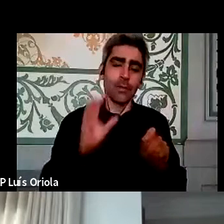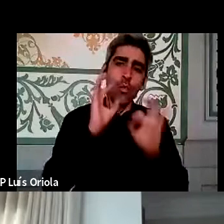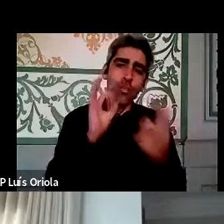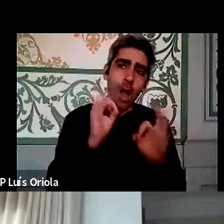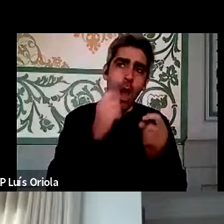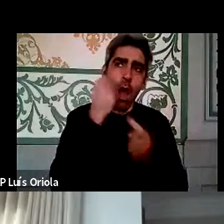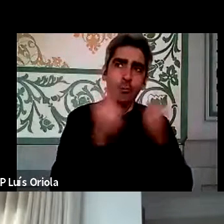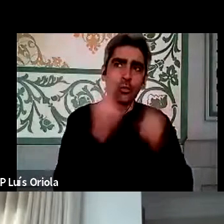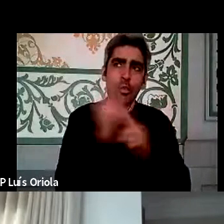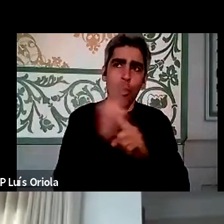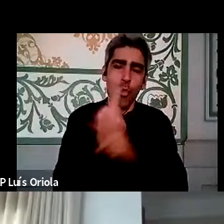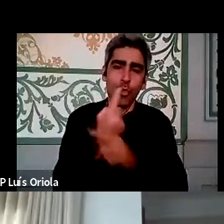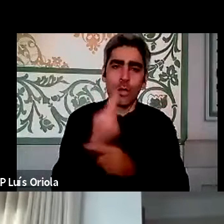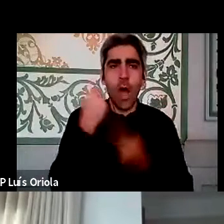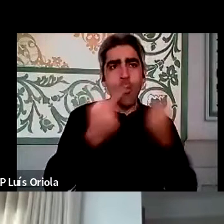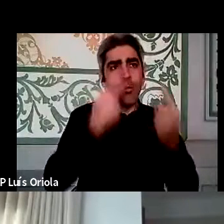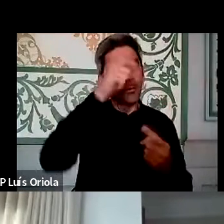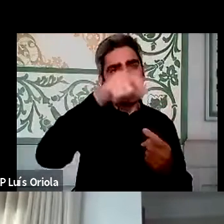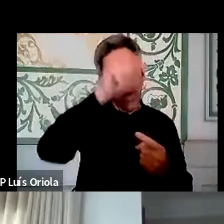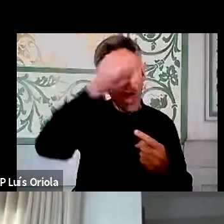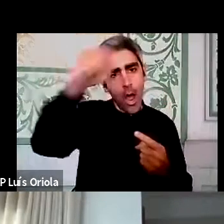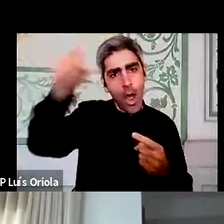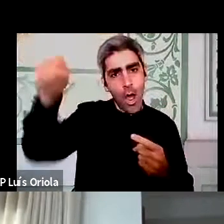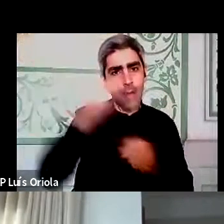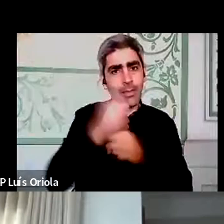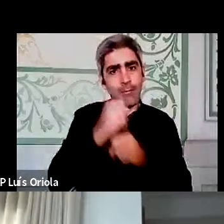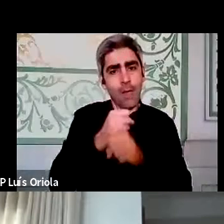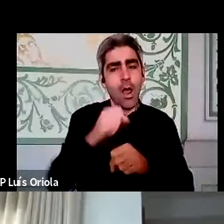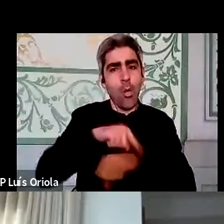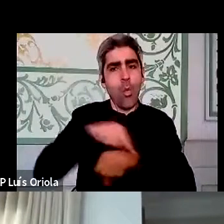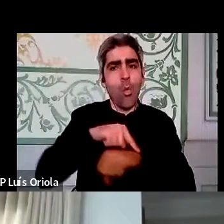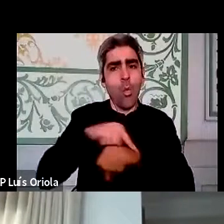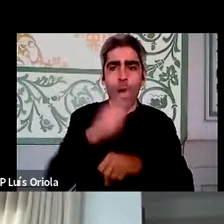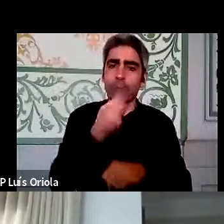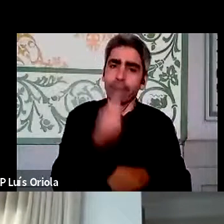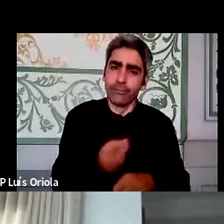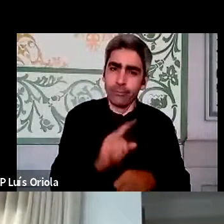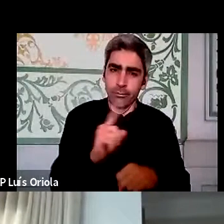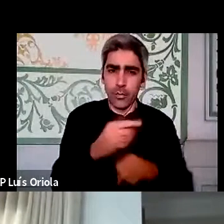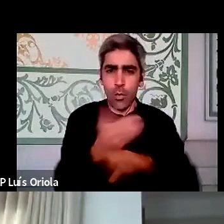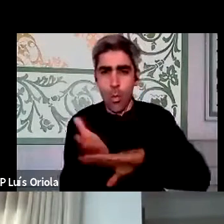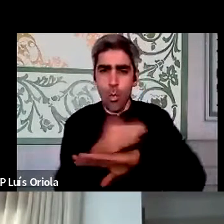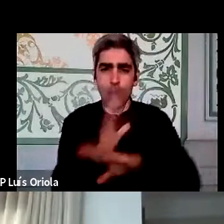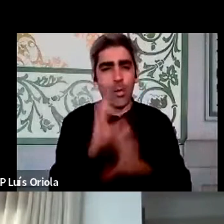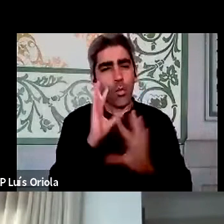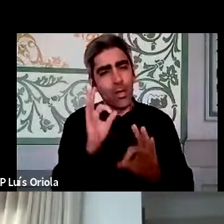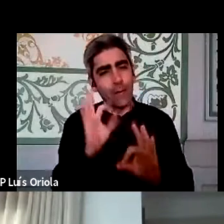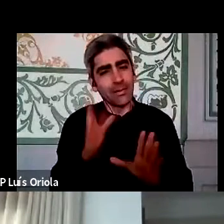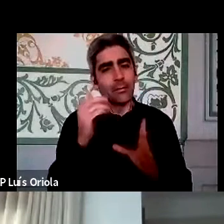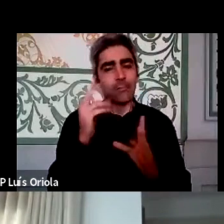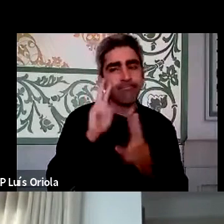coisas, porque eu acho que algumas pessoas tiveram a trabalhar a horas que não deviam estar a trabalhar e portanto temos que saber também